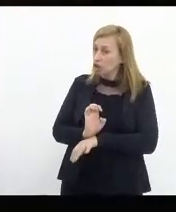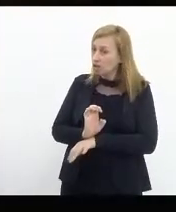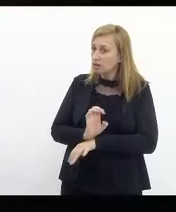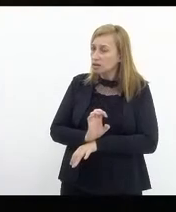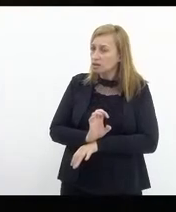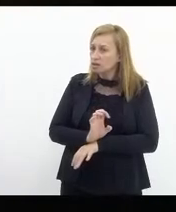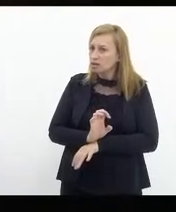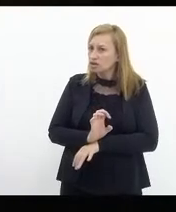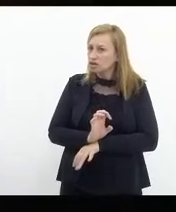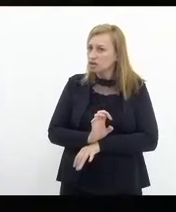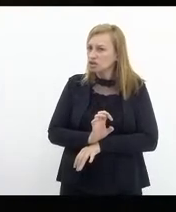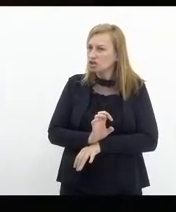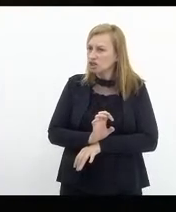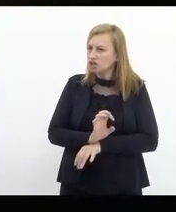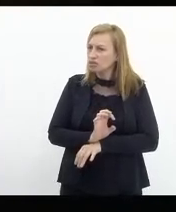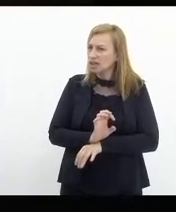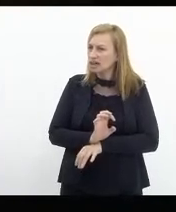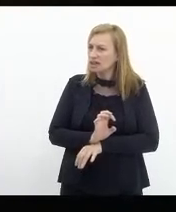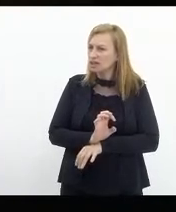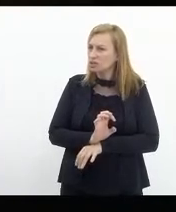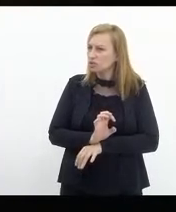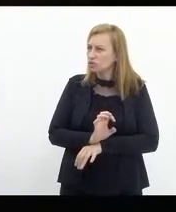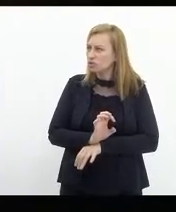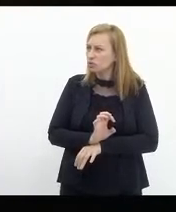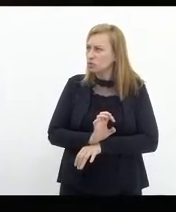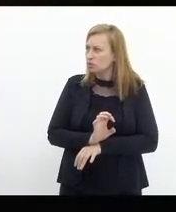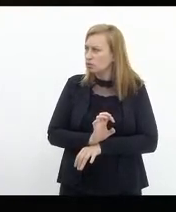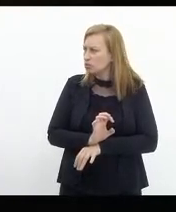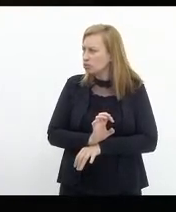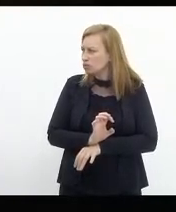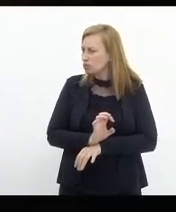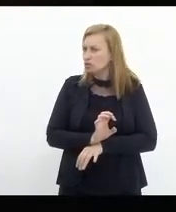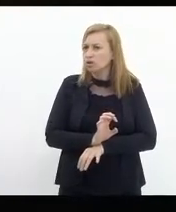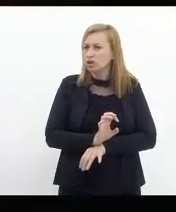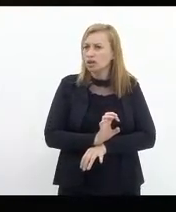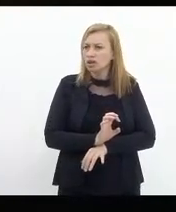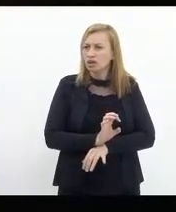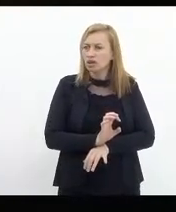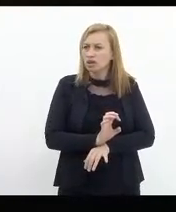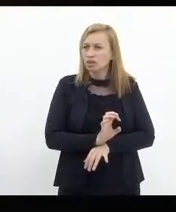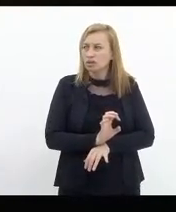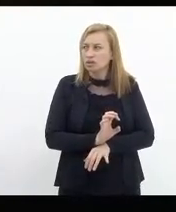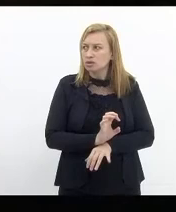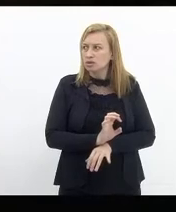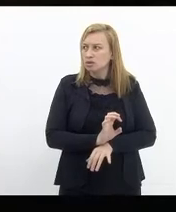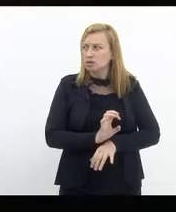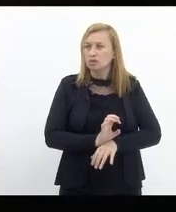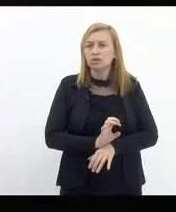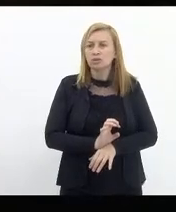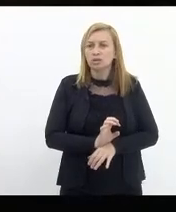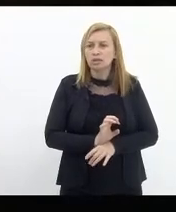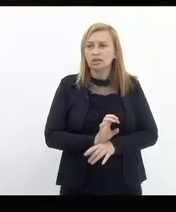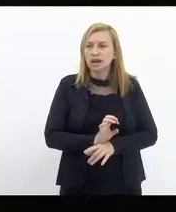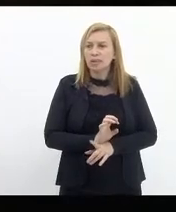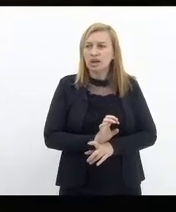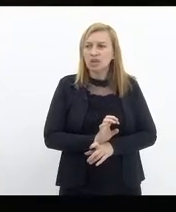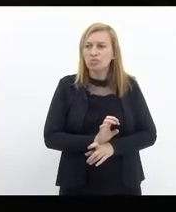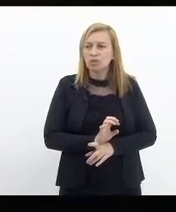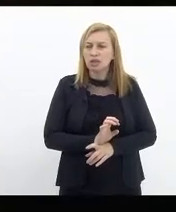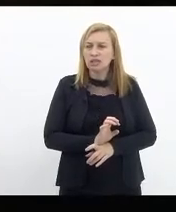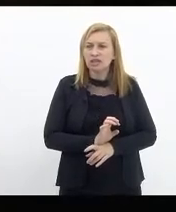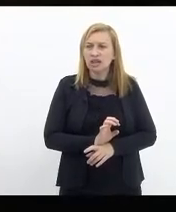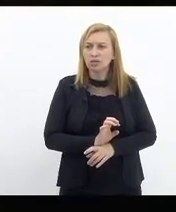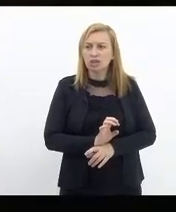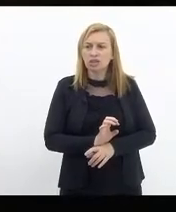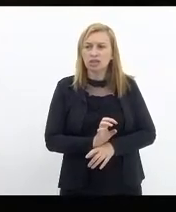Garantia a questão da mobilidade, o Estado é um Estado importante. Então, é claro